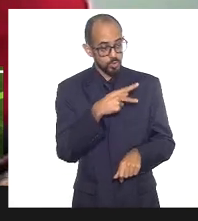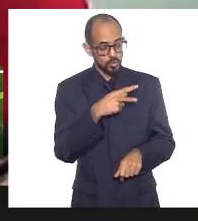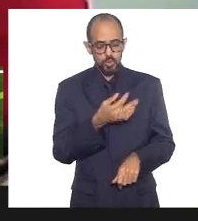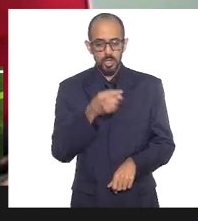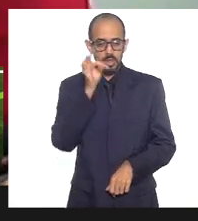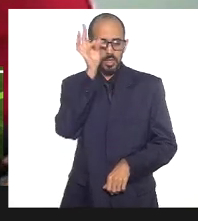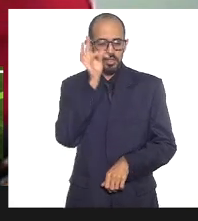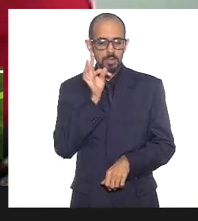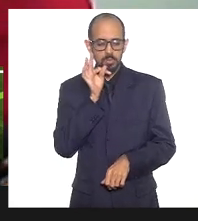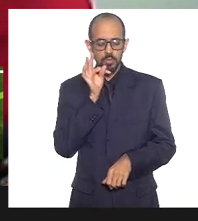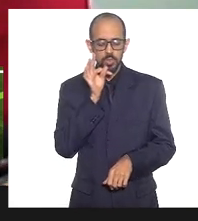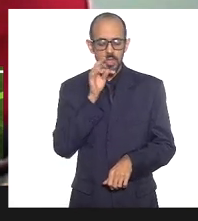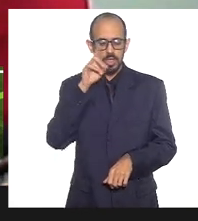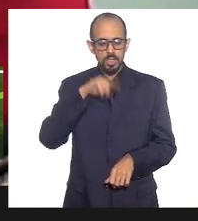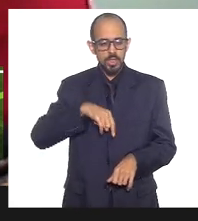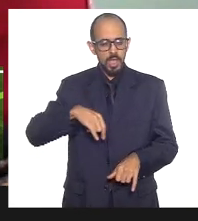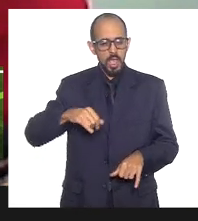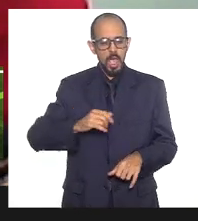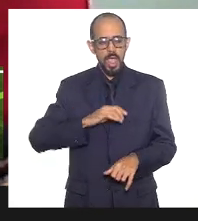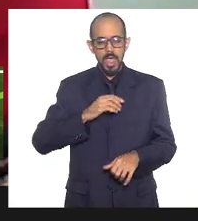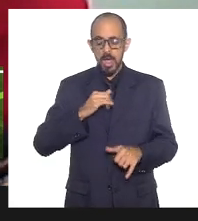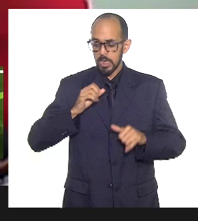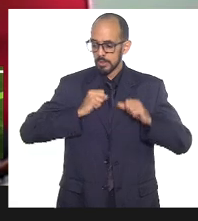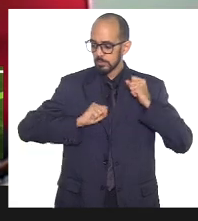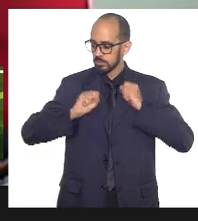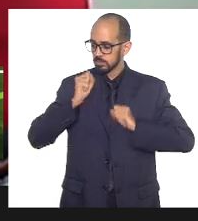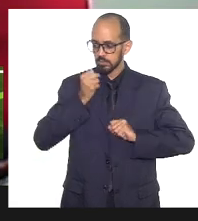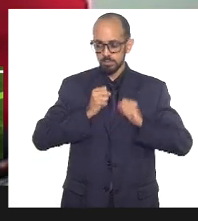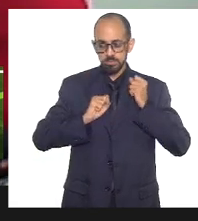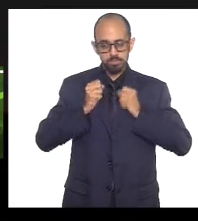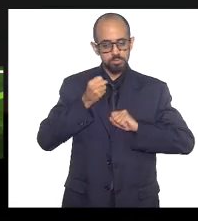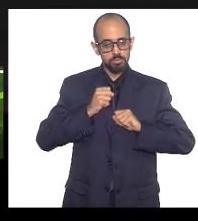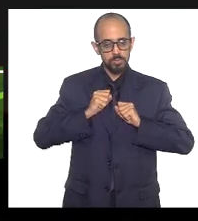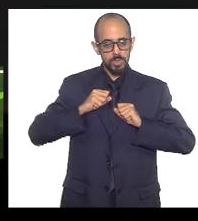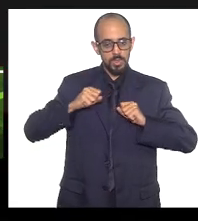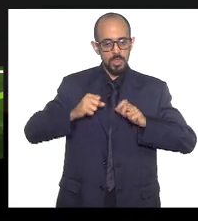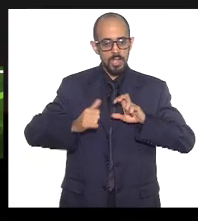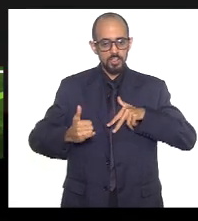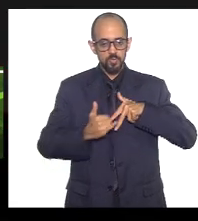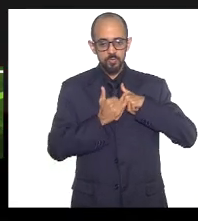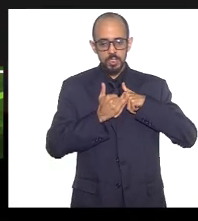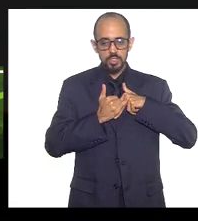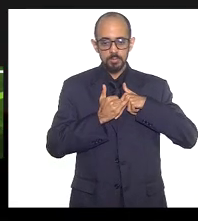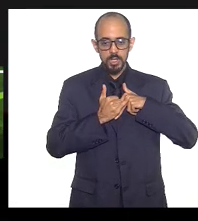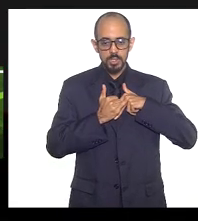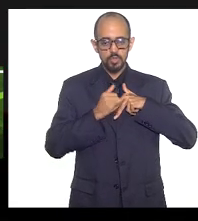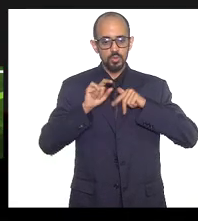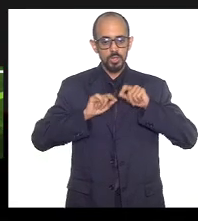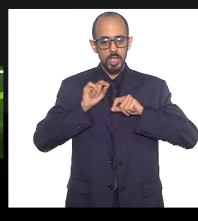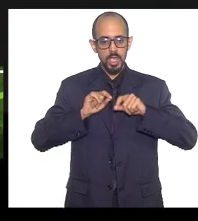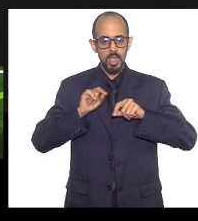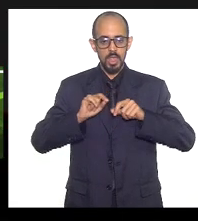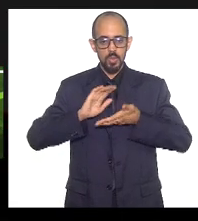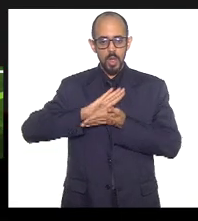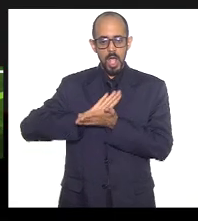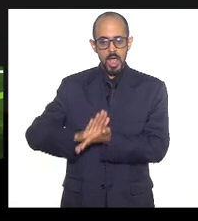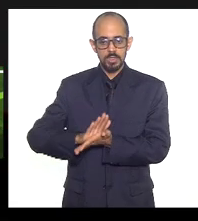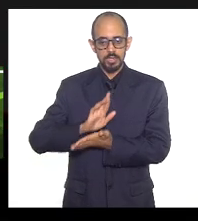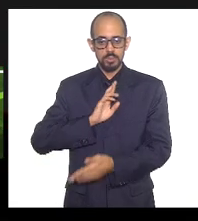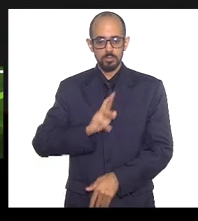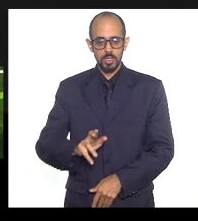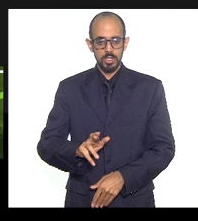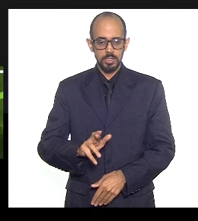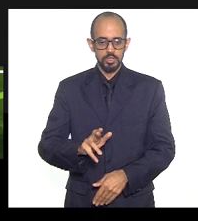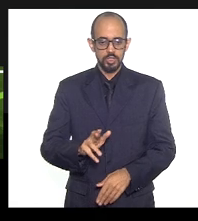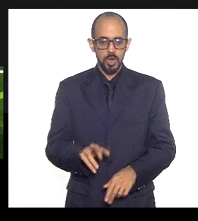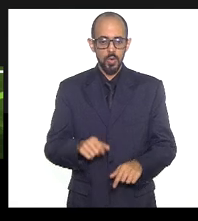bem as angústias das vítimas do racismo religioso e os desafios que nós teremos nessa CPI para criar